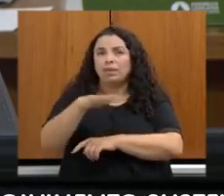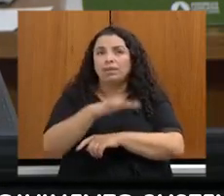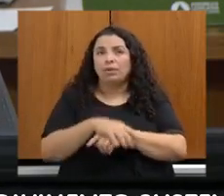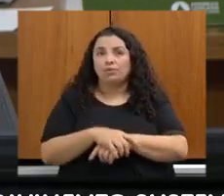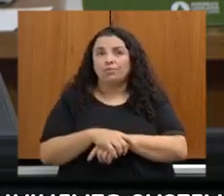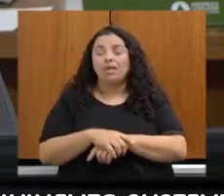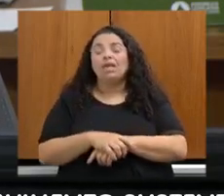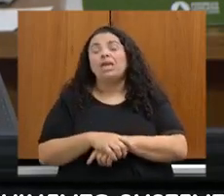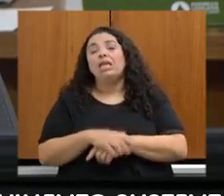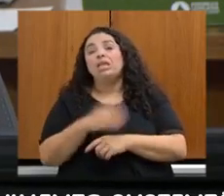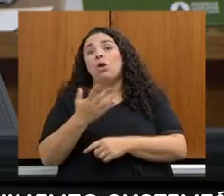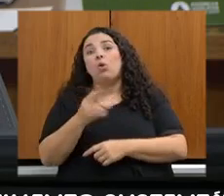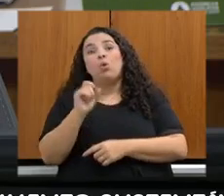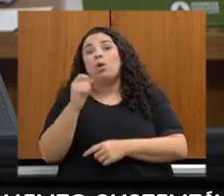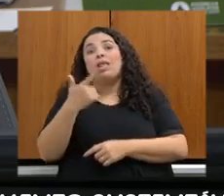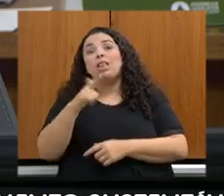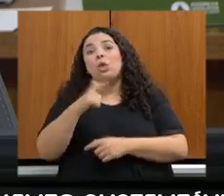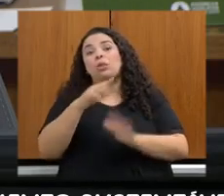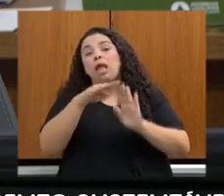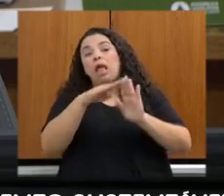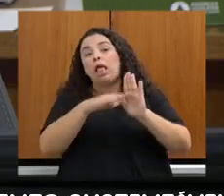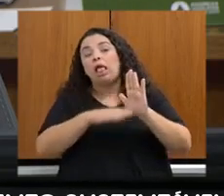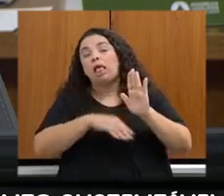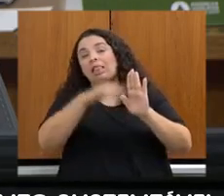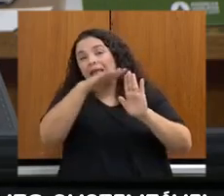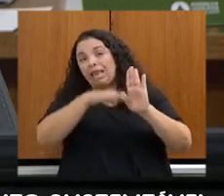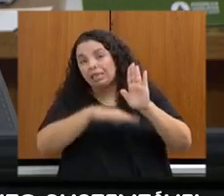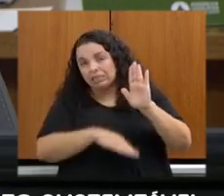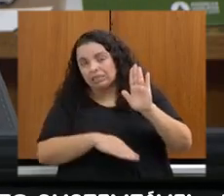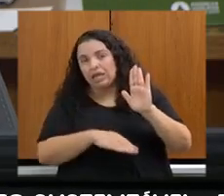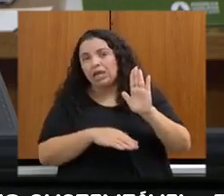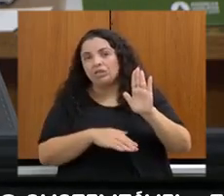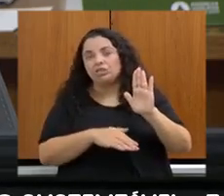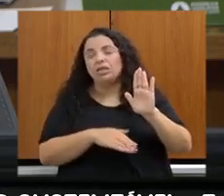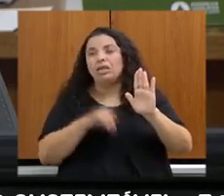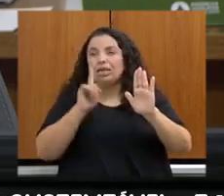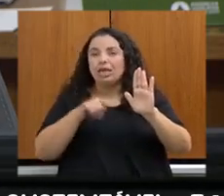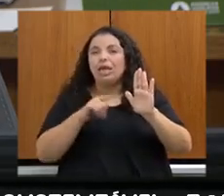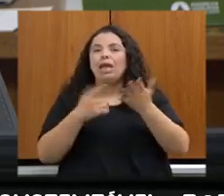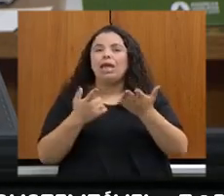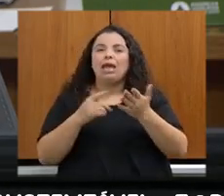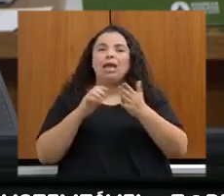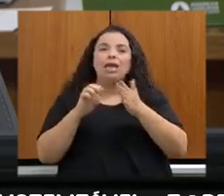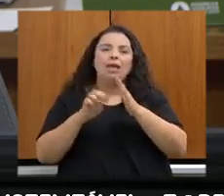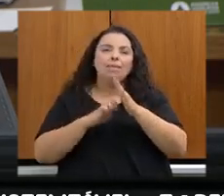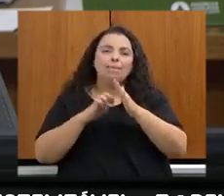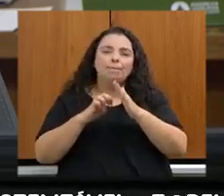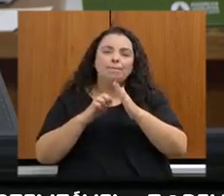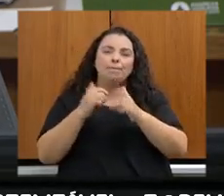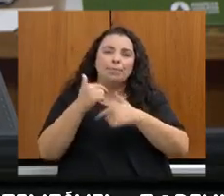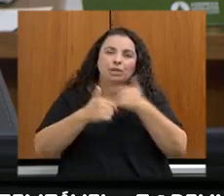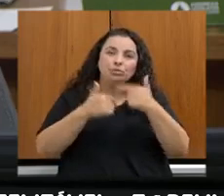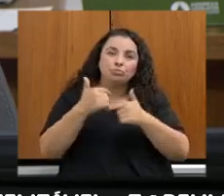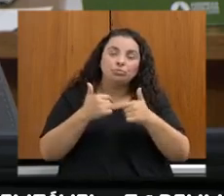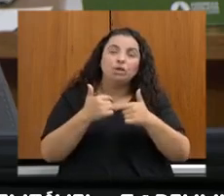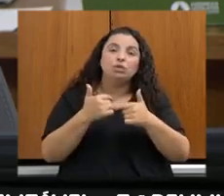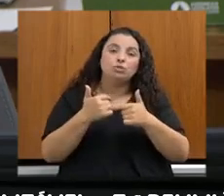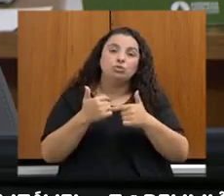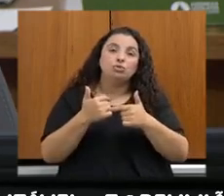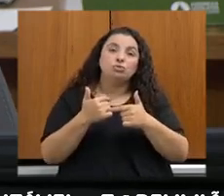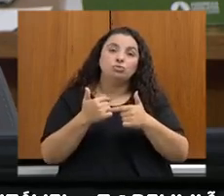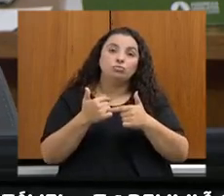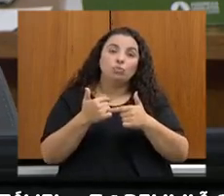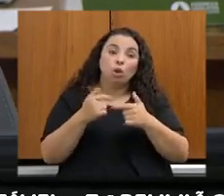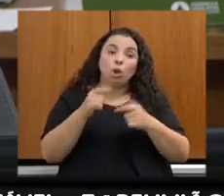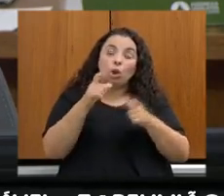na nossa listagem da DN 217, ou seja, que são empreendimentos de impacto local, é responsabilidade do município a